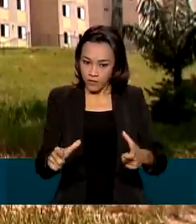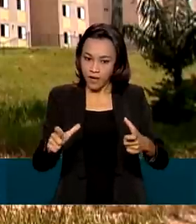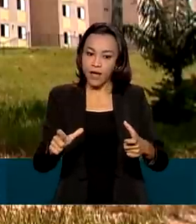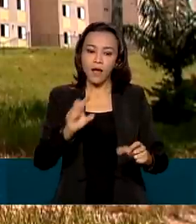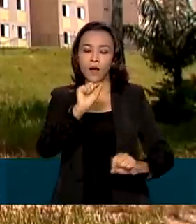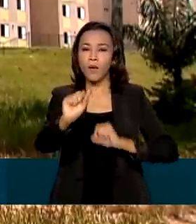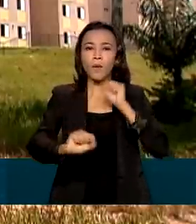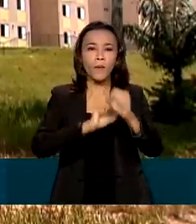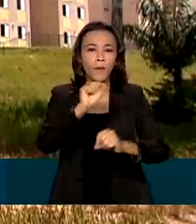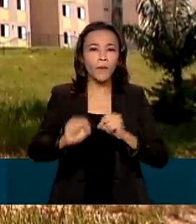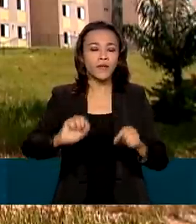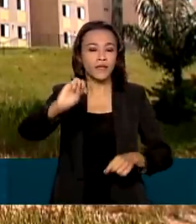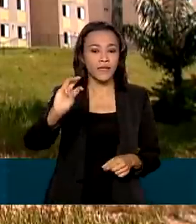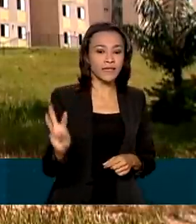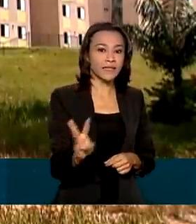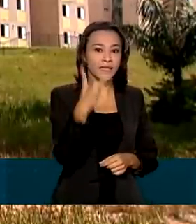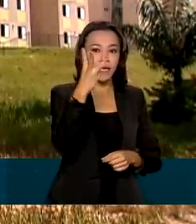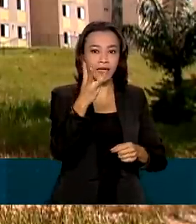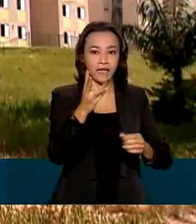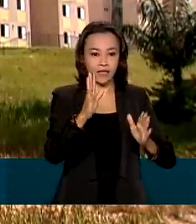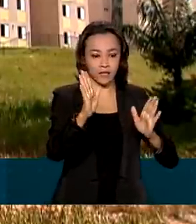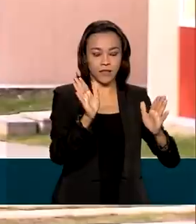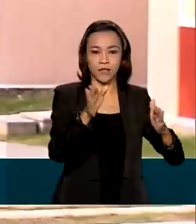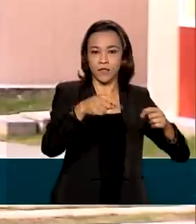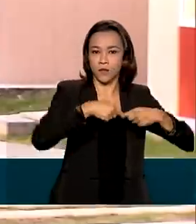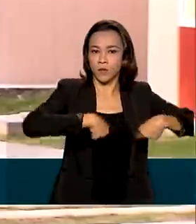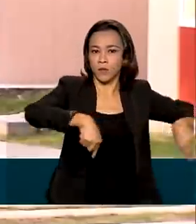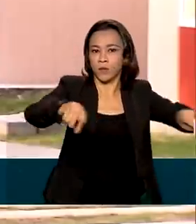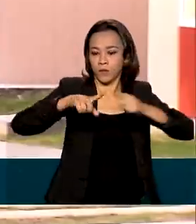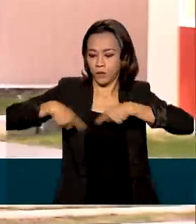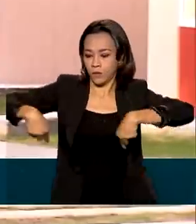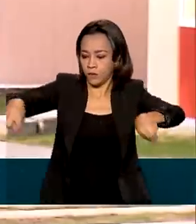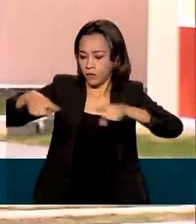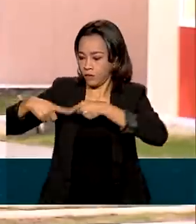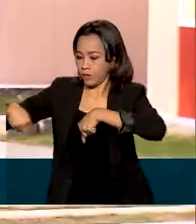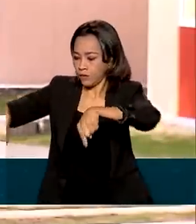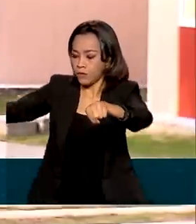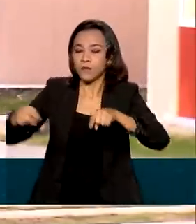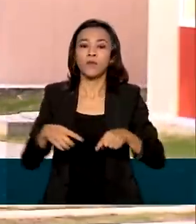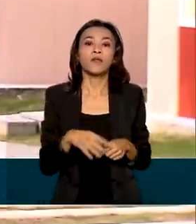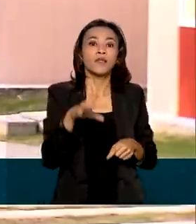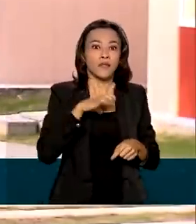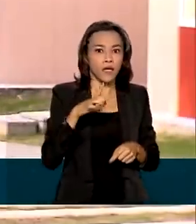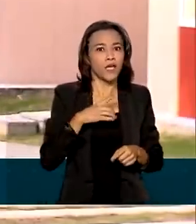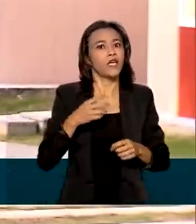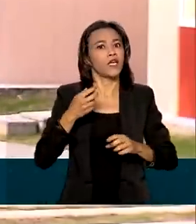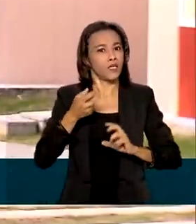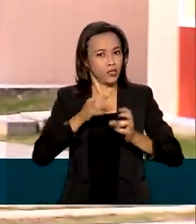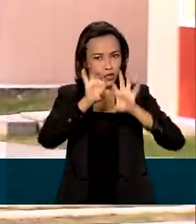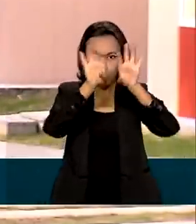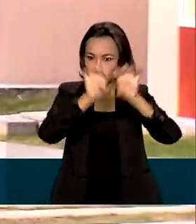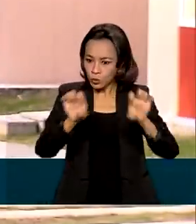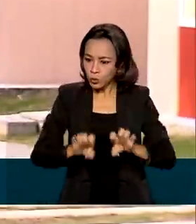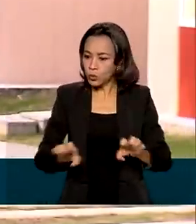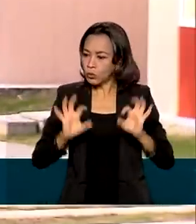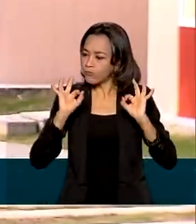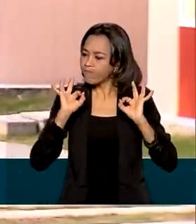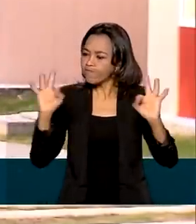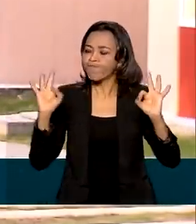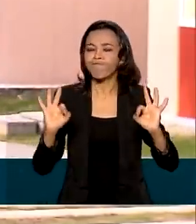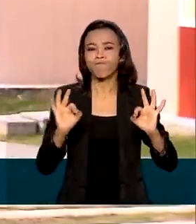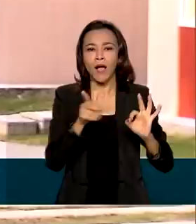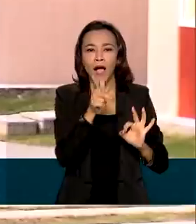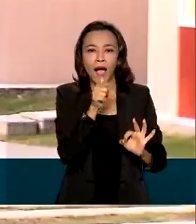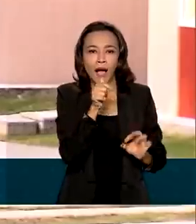é composto por três conjuntos habitacionais. O empreendimento conta com infraestrutura completa, com água,